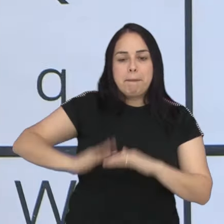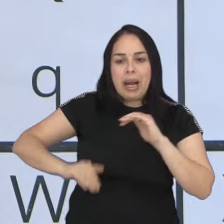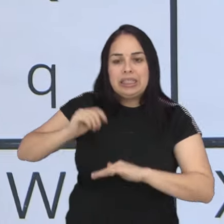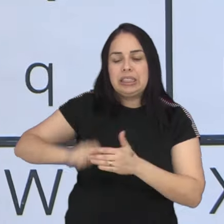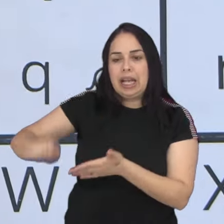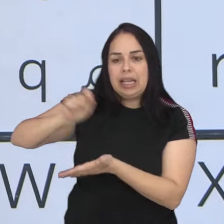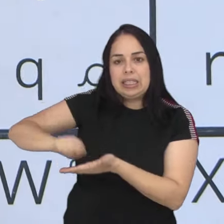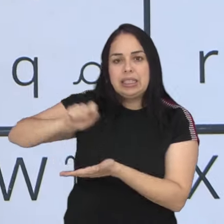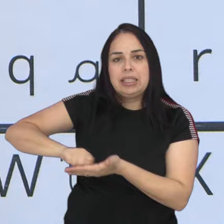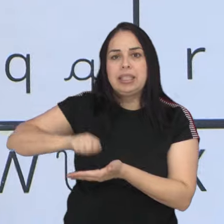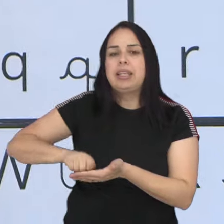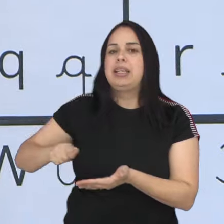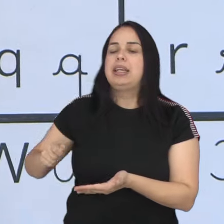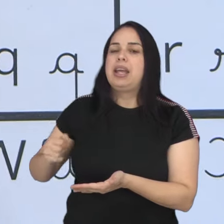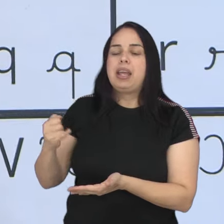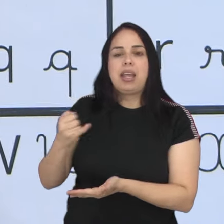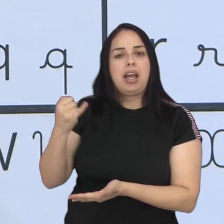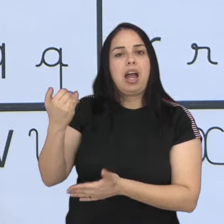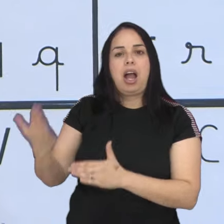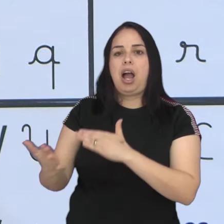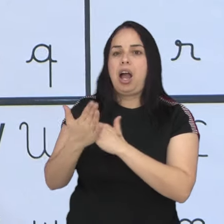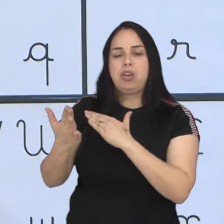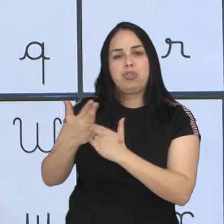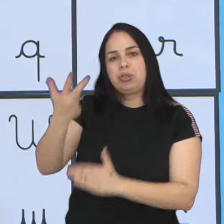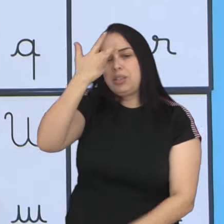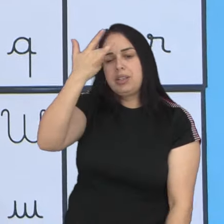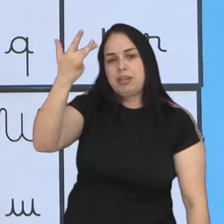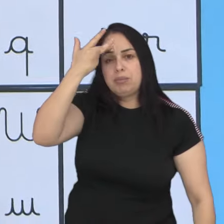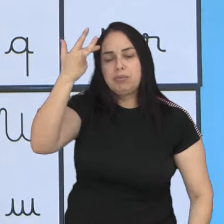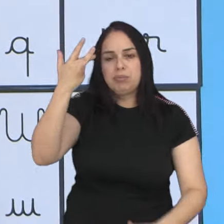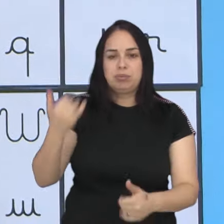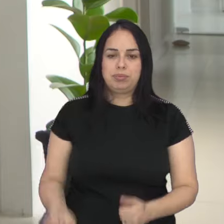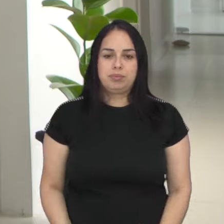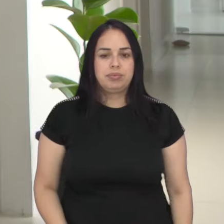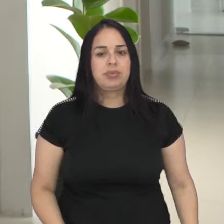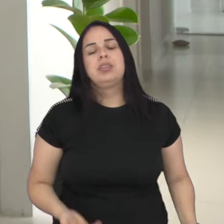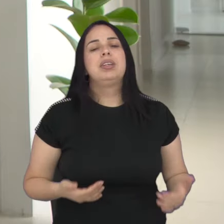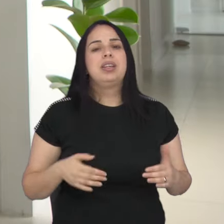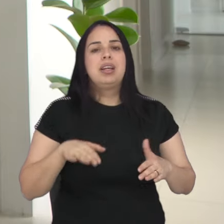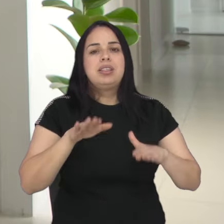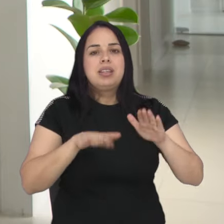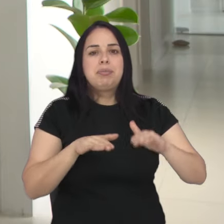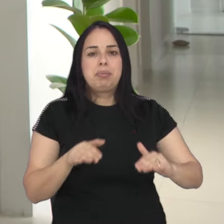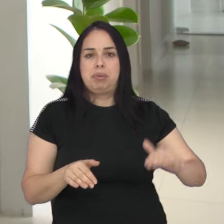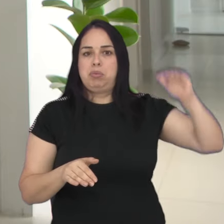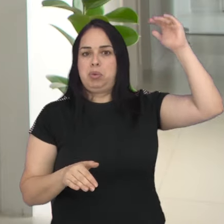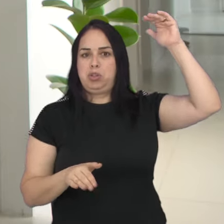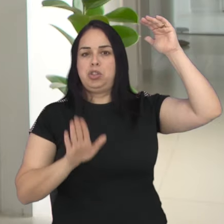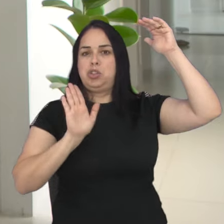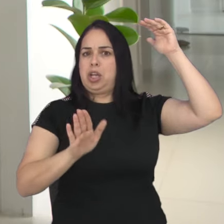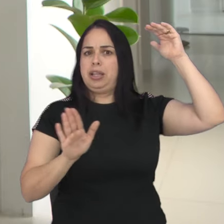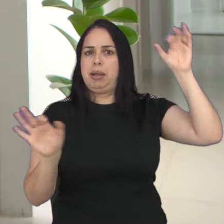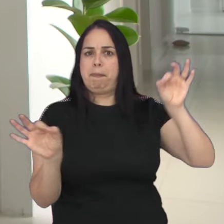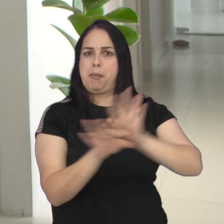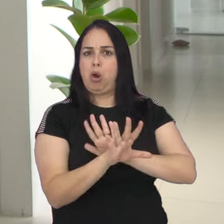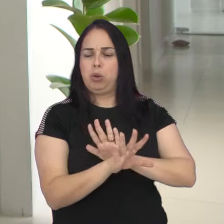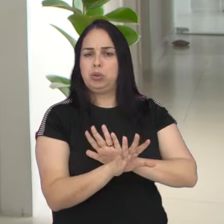prática da escrita à mão é uma forma de preservar a saúde cerebral. Apesar do adulto já ter um cérebro